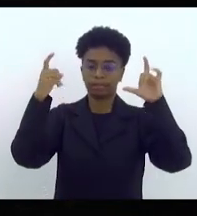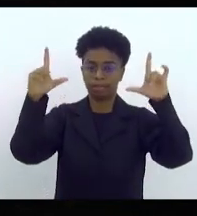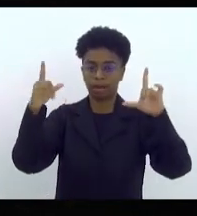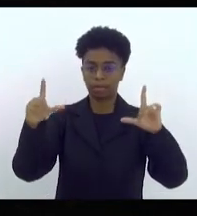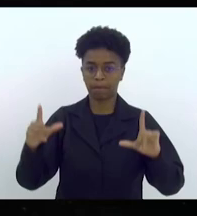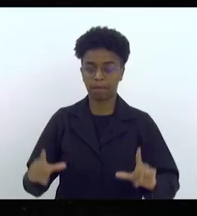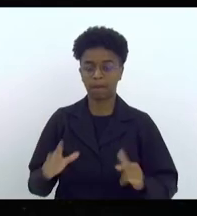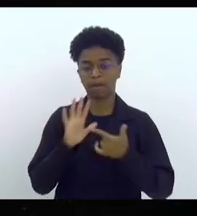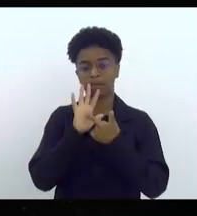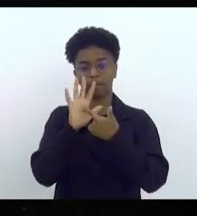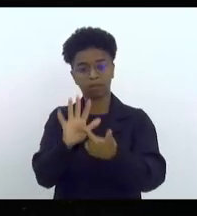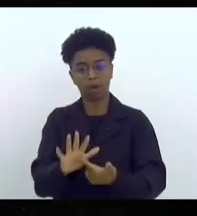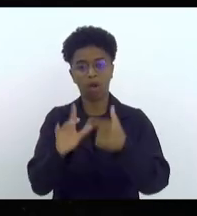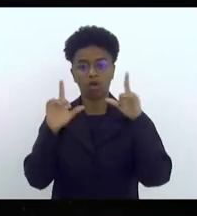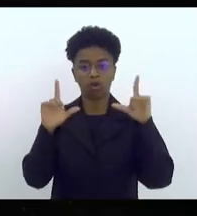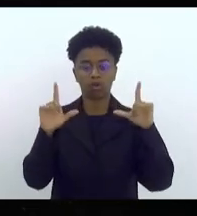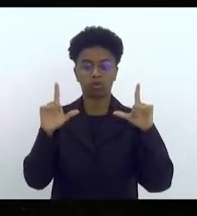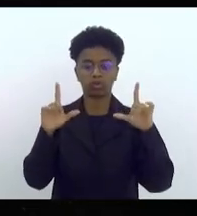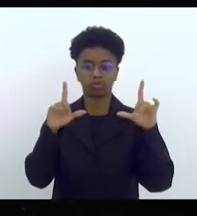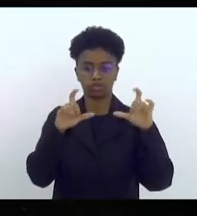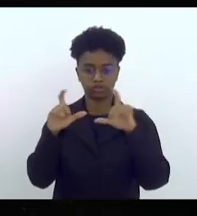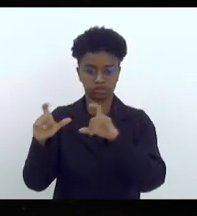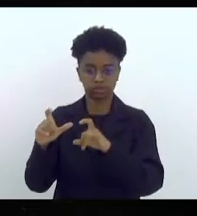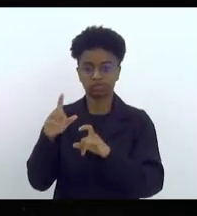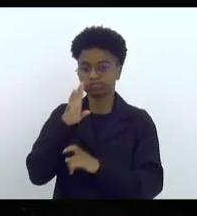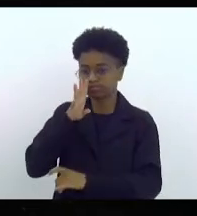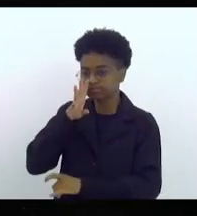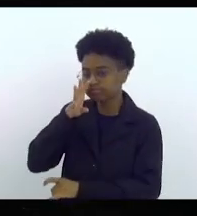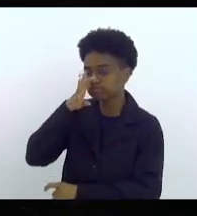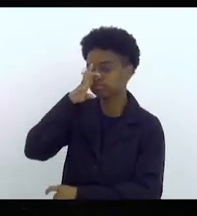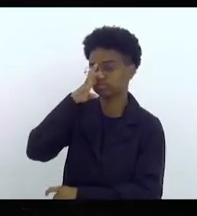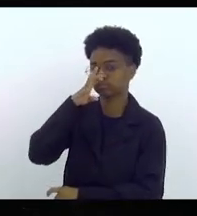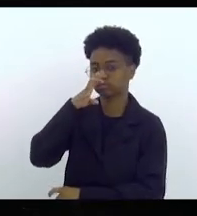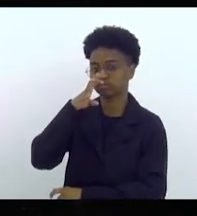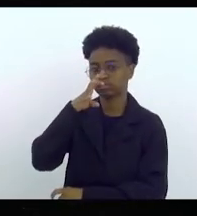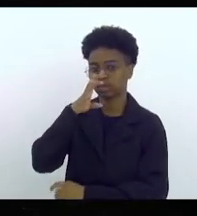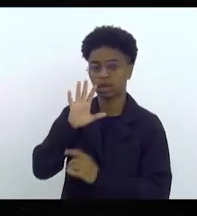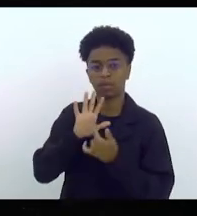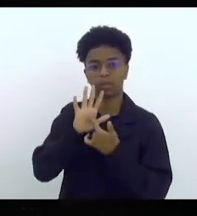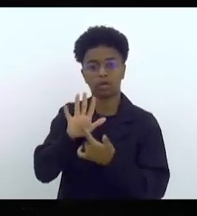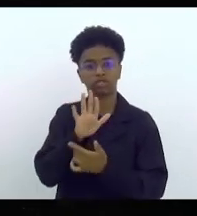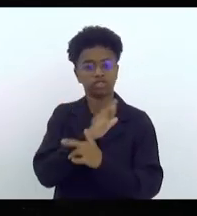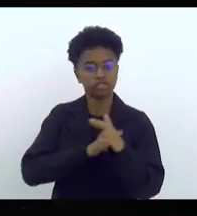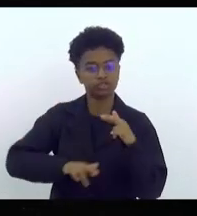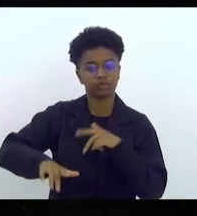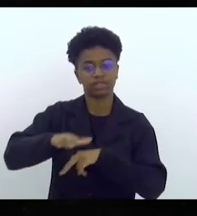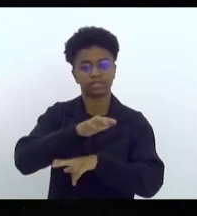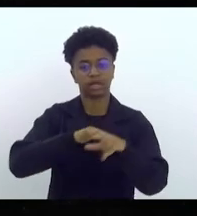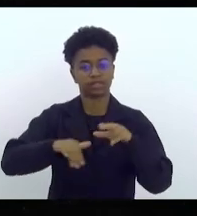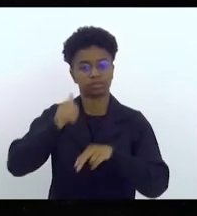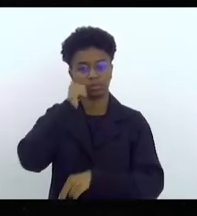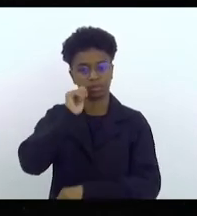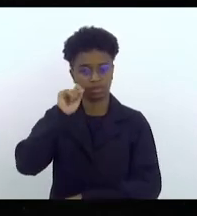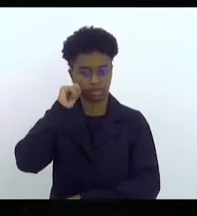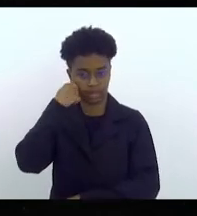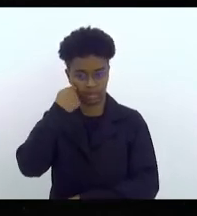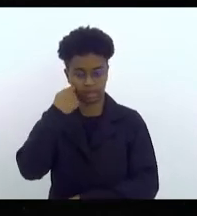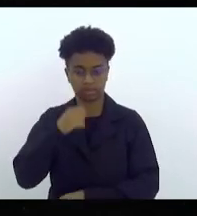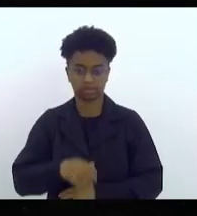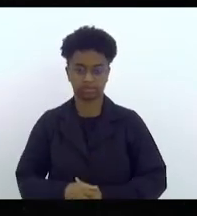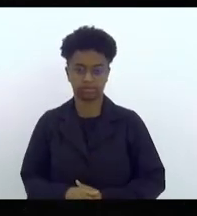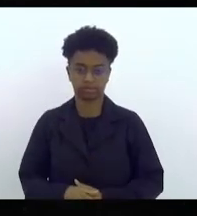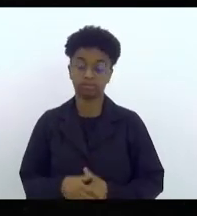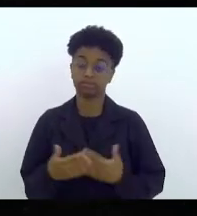que mostrava a resistência, a diversidade das mulheres negras. E